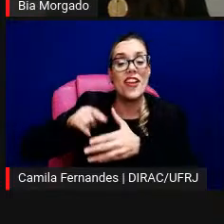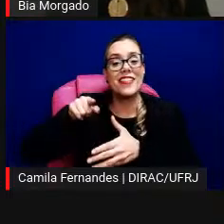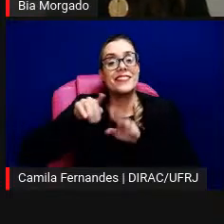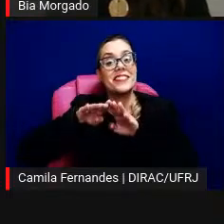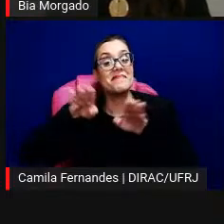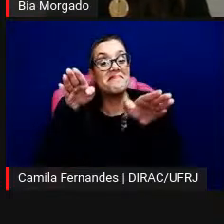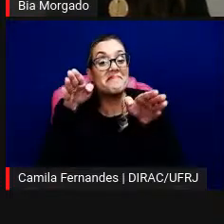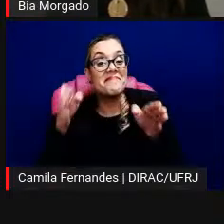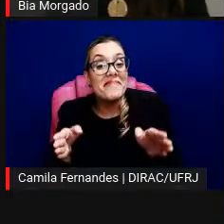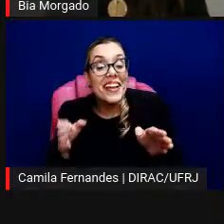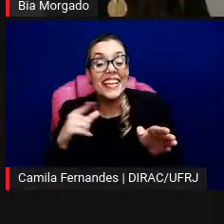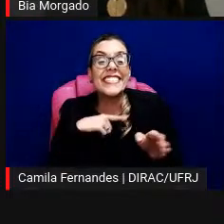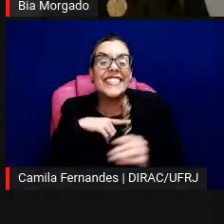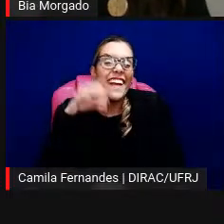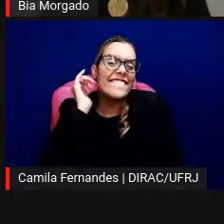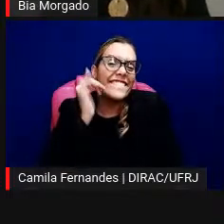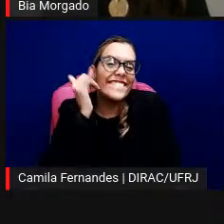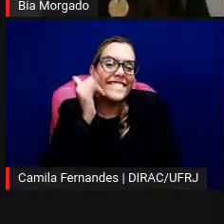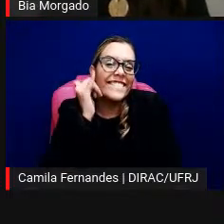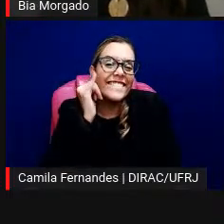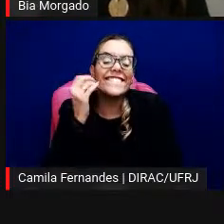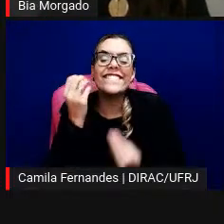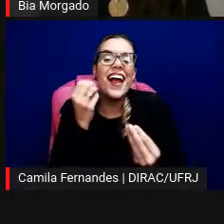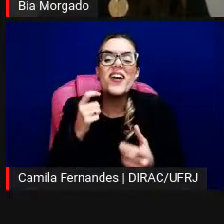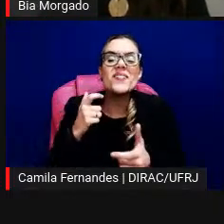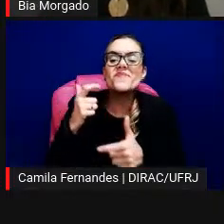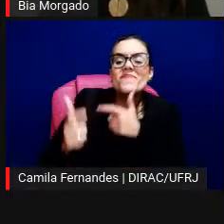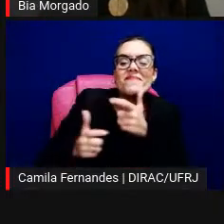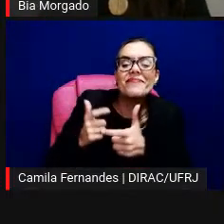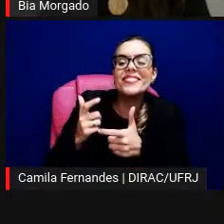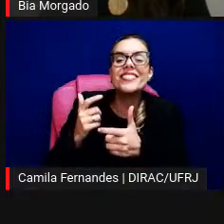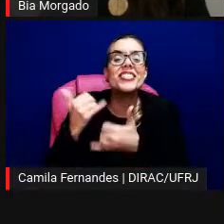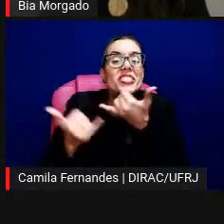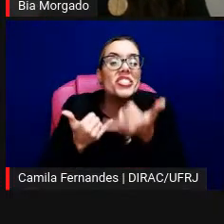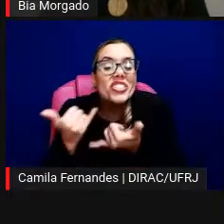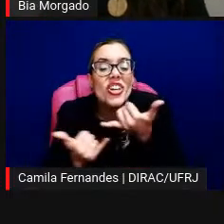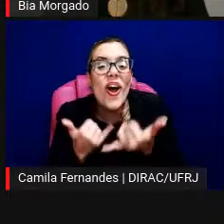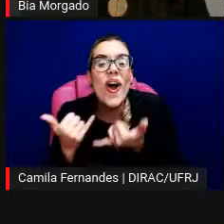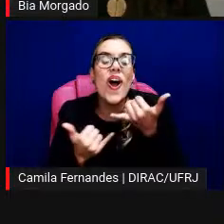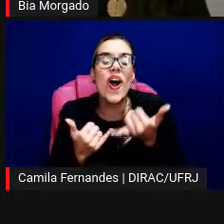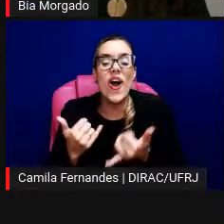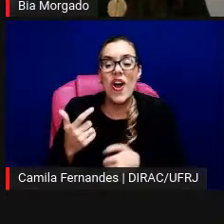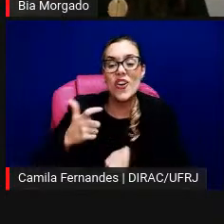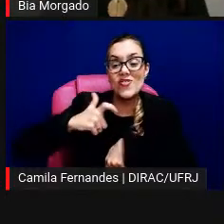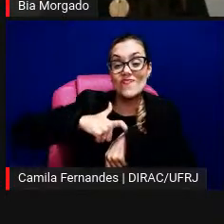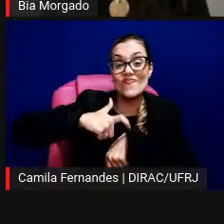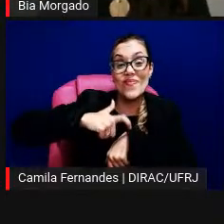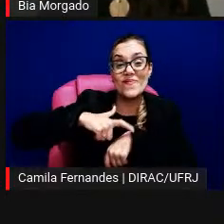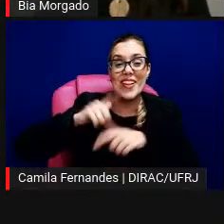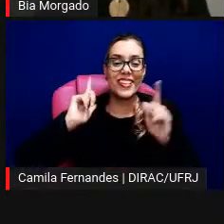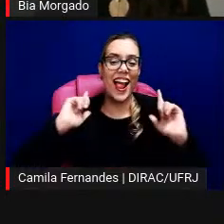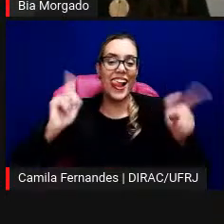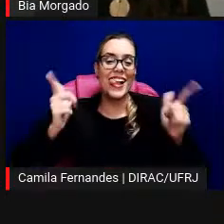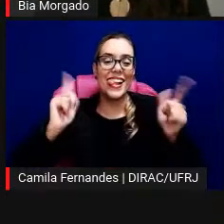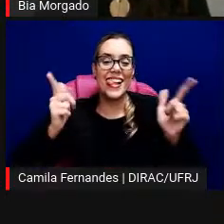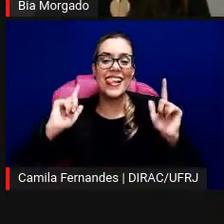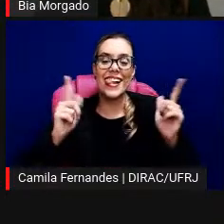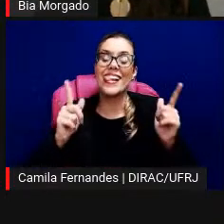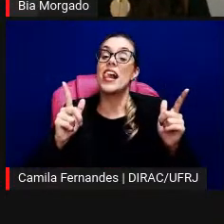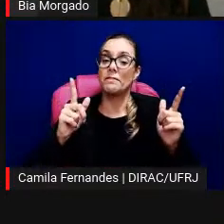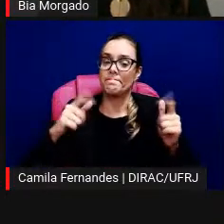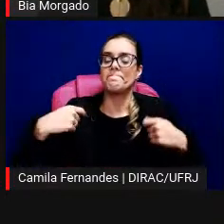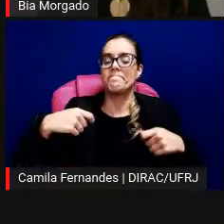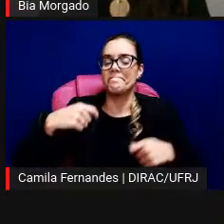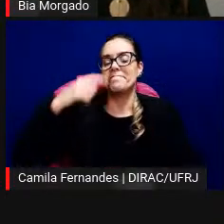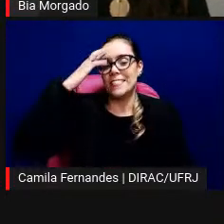do jogo da experiência do jogo e eu percebi quanto que isso era poderoso para pensar o trabalho